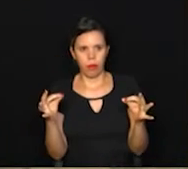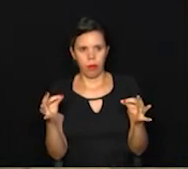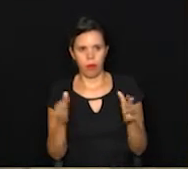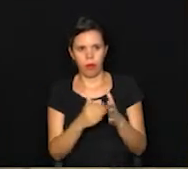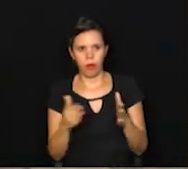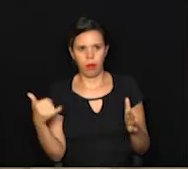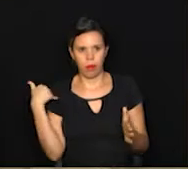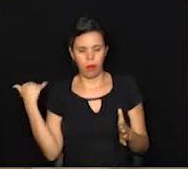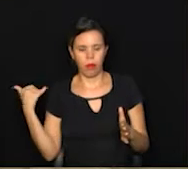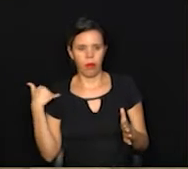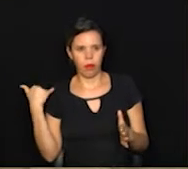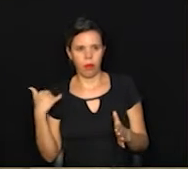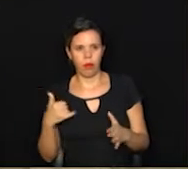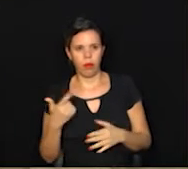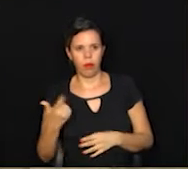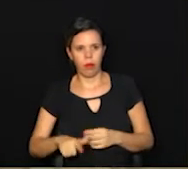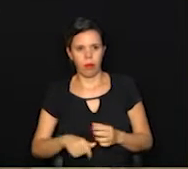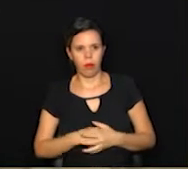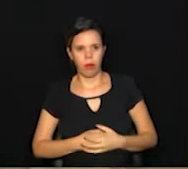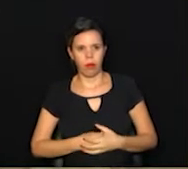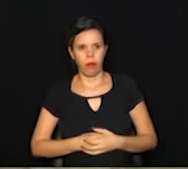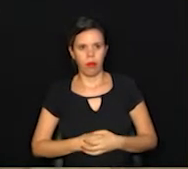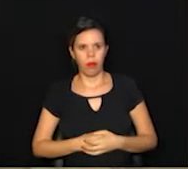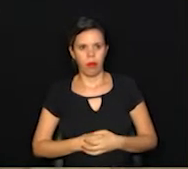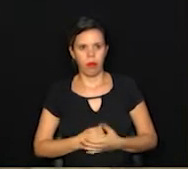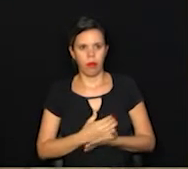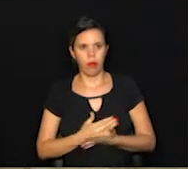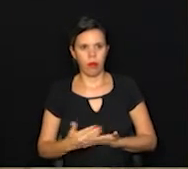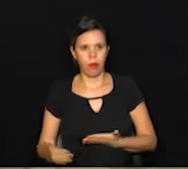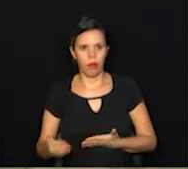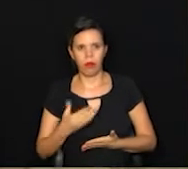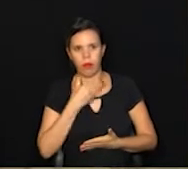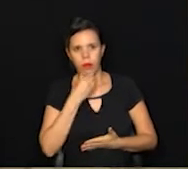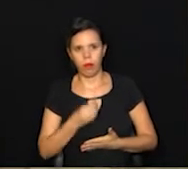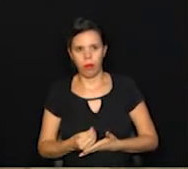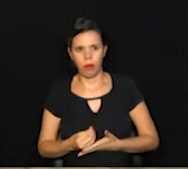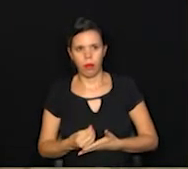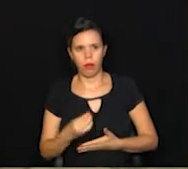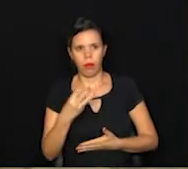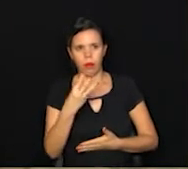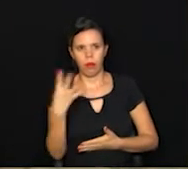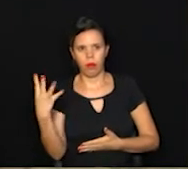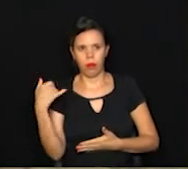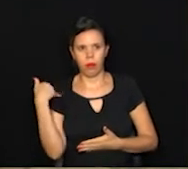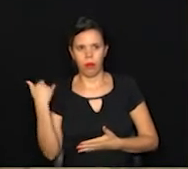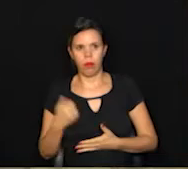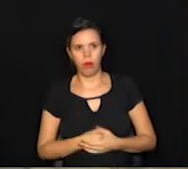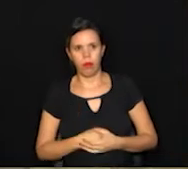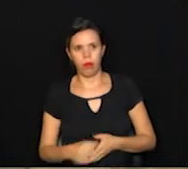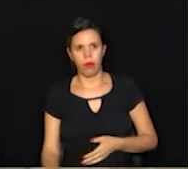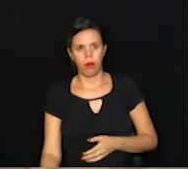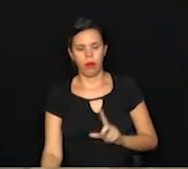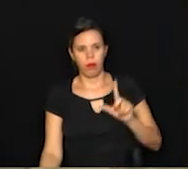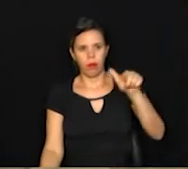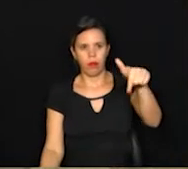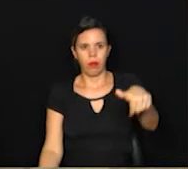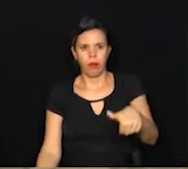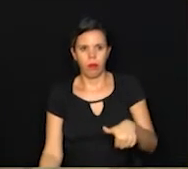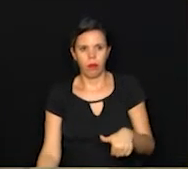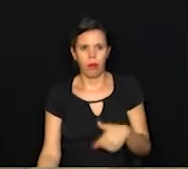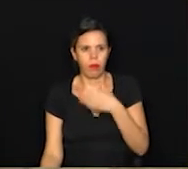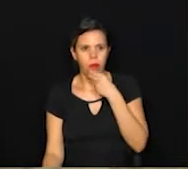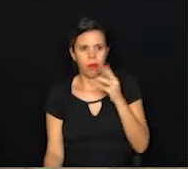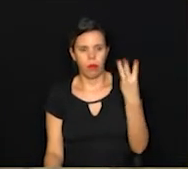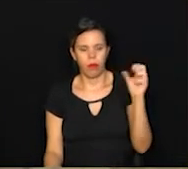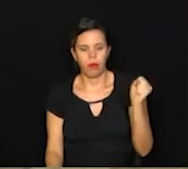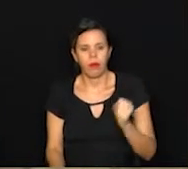faixa etária mais uma vez. Começa com um homem de apenas 34 anos, depois a gente tem um outro de